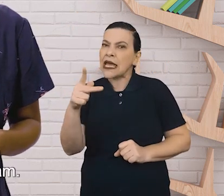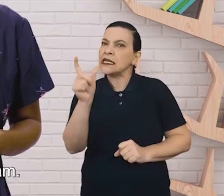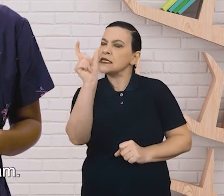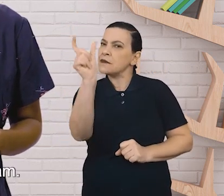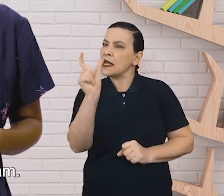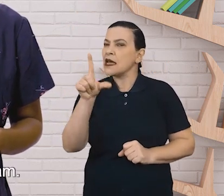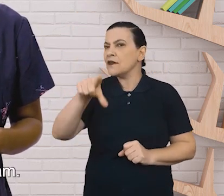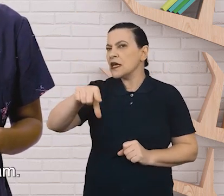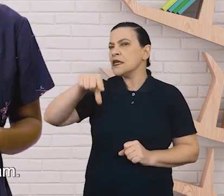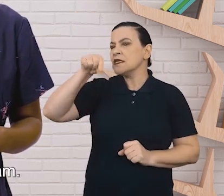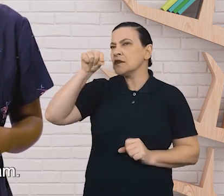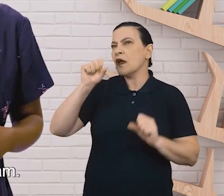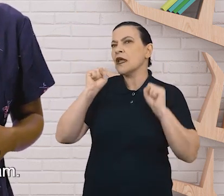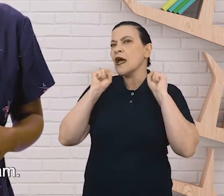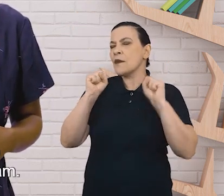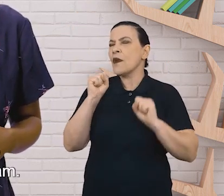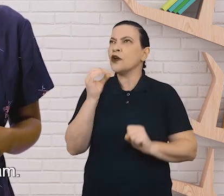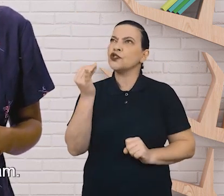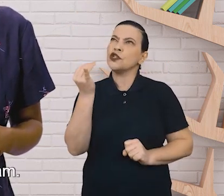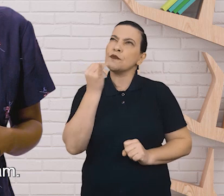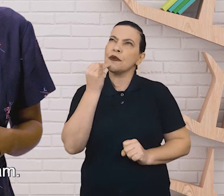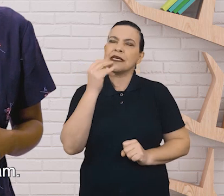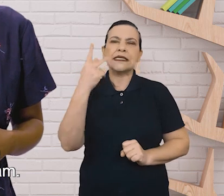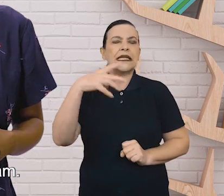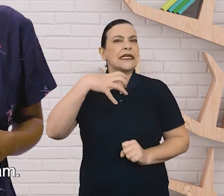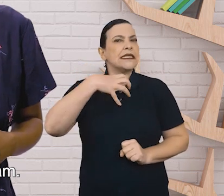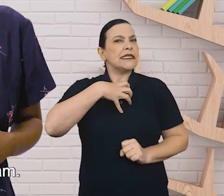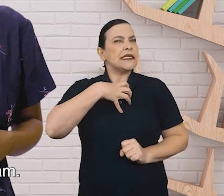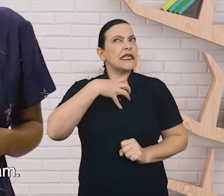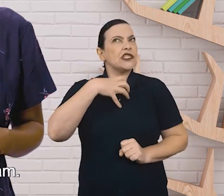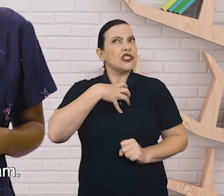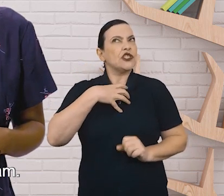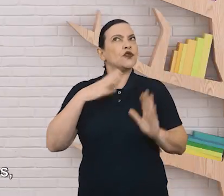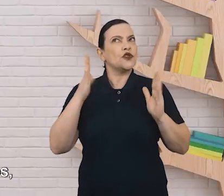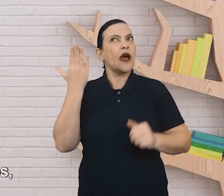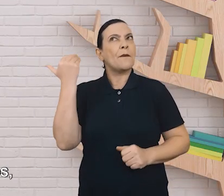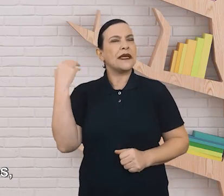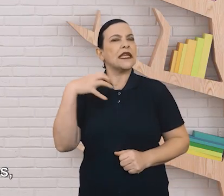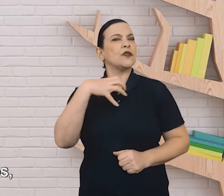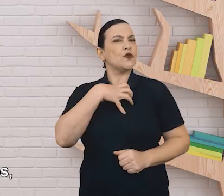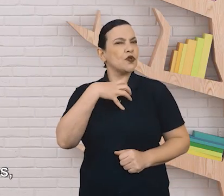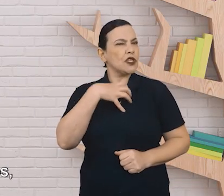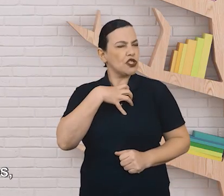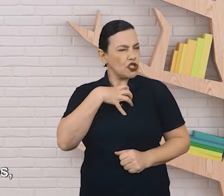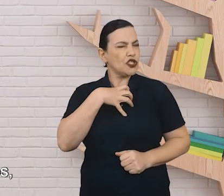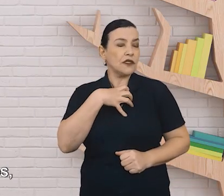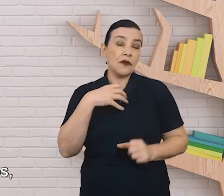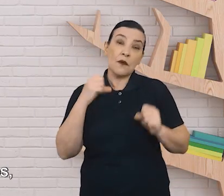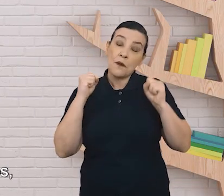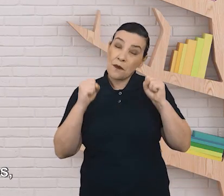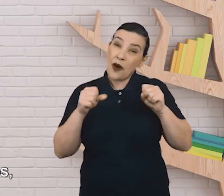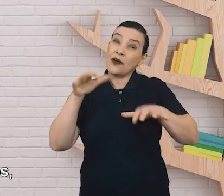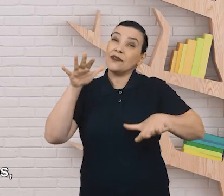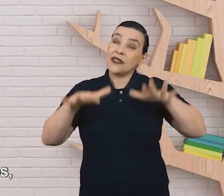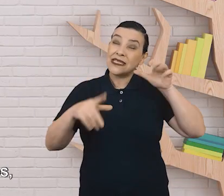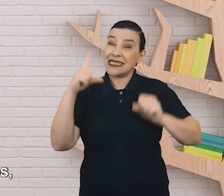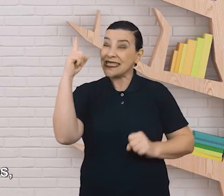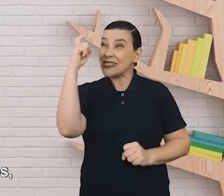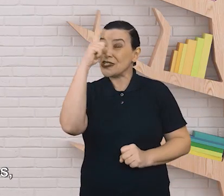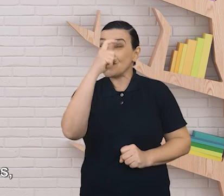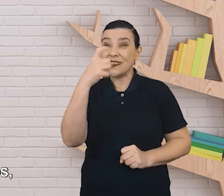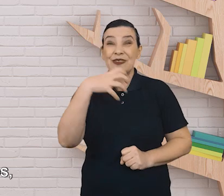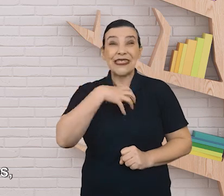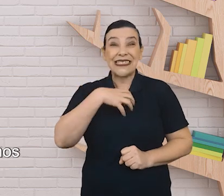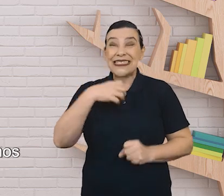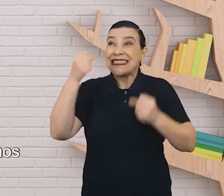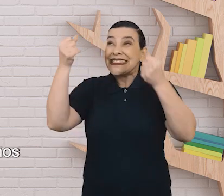palavras para exemplificar algo que estejam sentindo ou já sentiram. Diga que às vezes pode ser difícil explicar aquilo